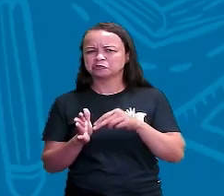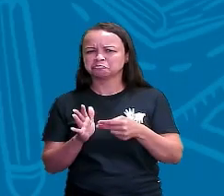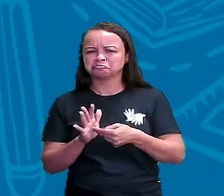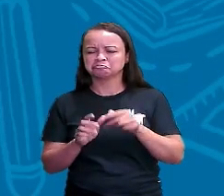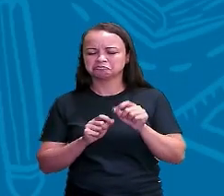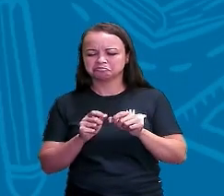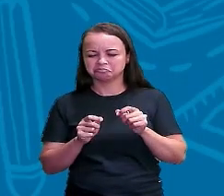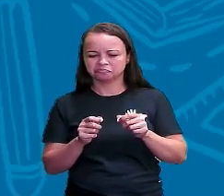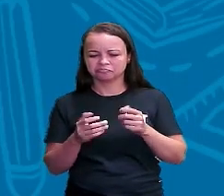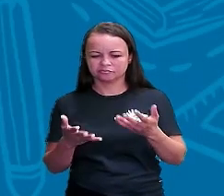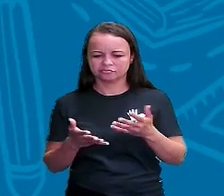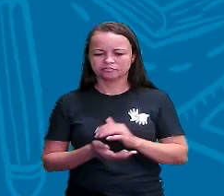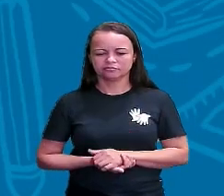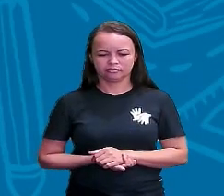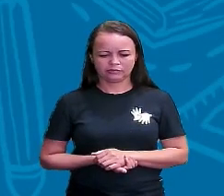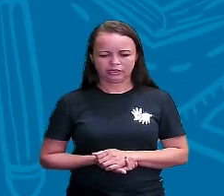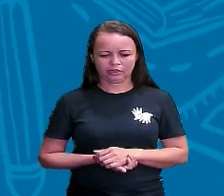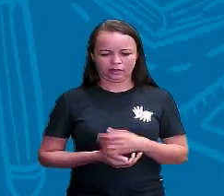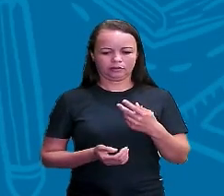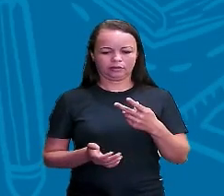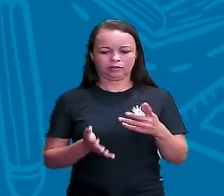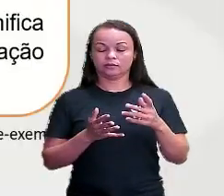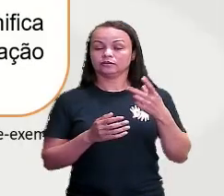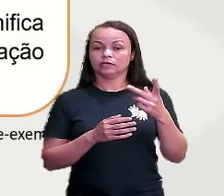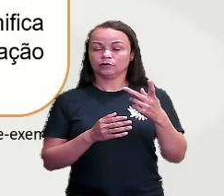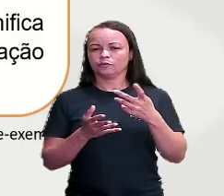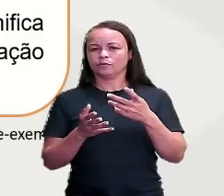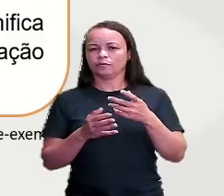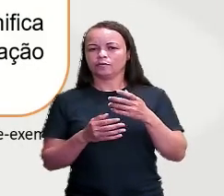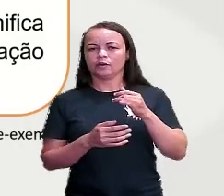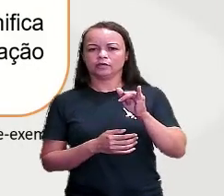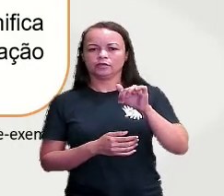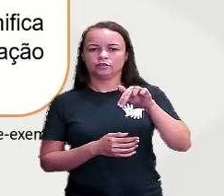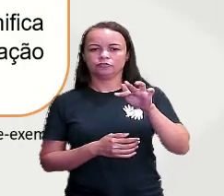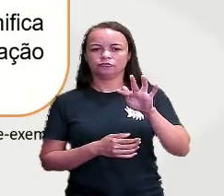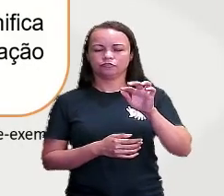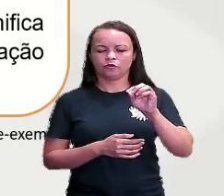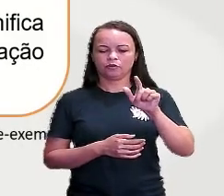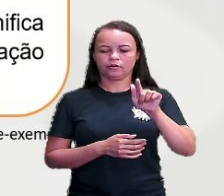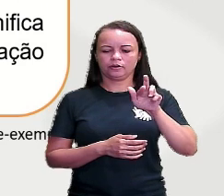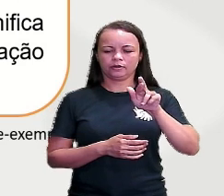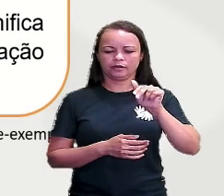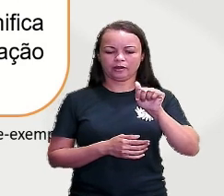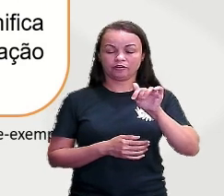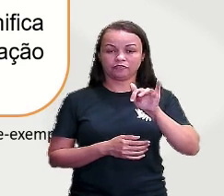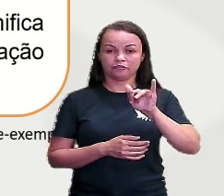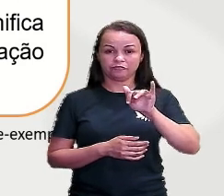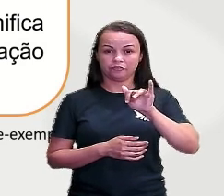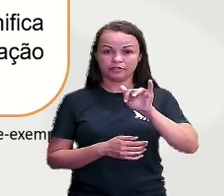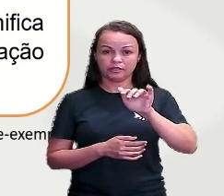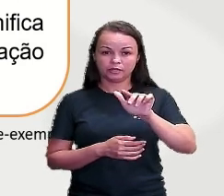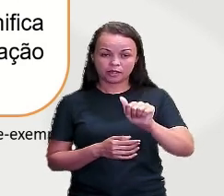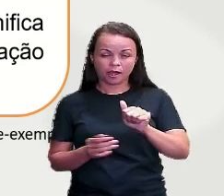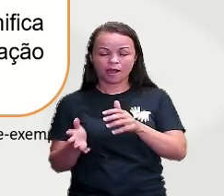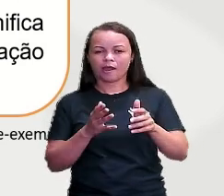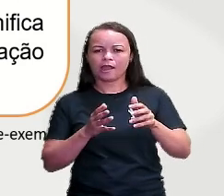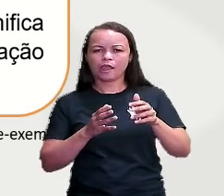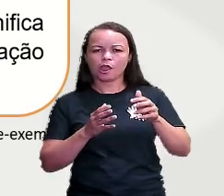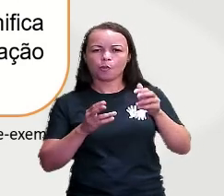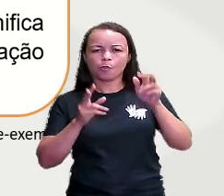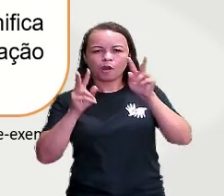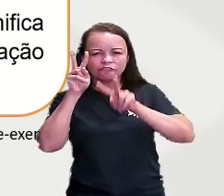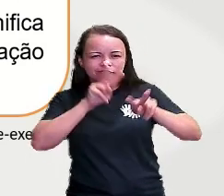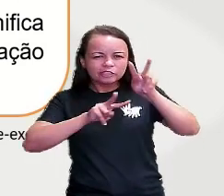Bom, um infográfico ou uma infografia é uma representação visual de informações e dados.